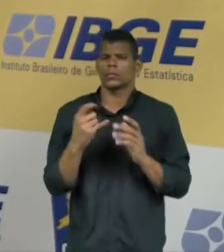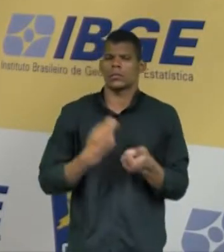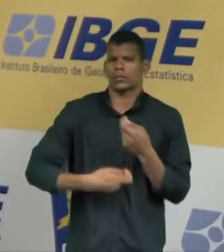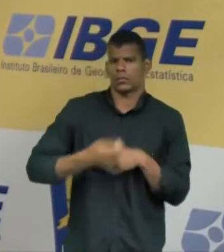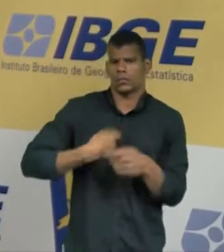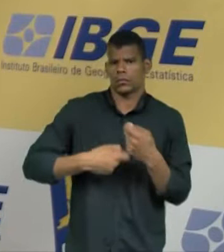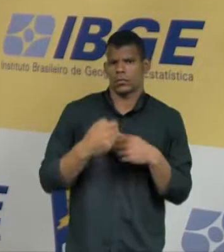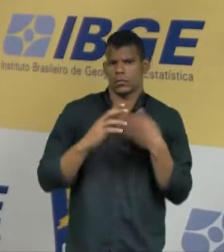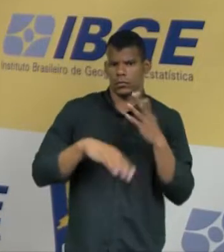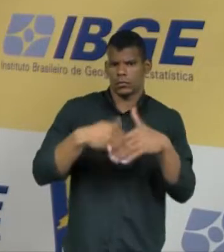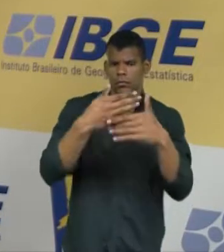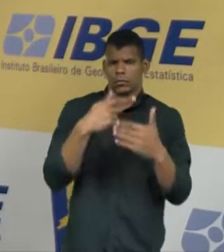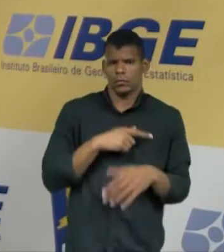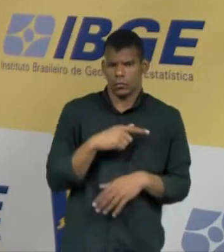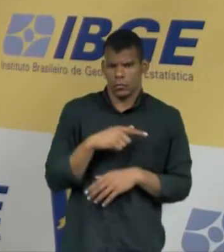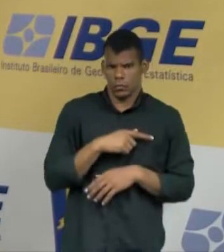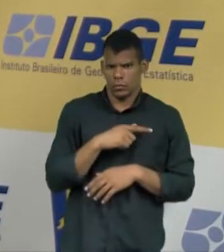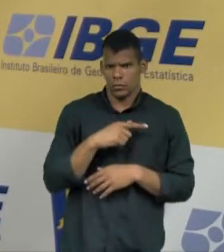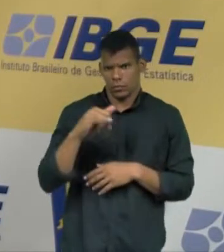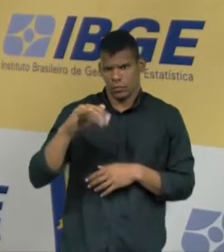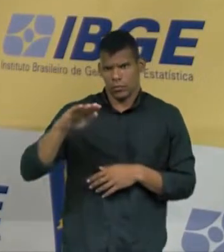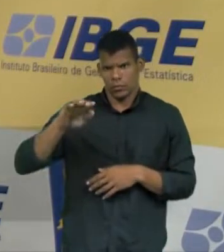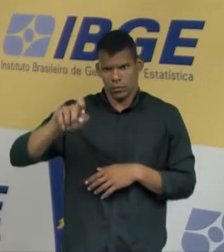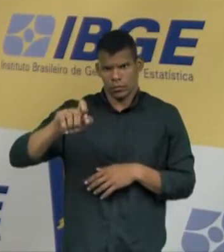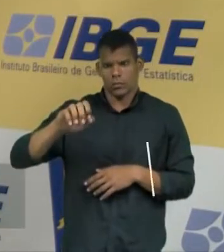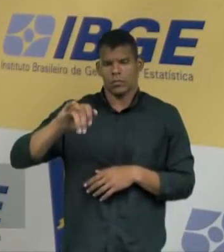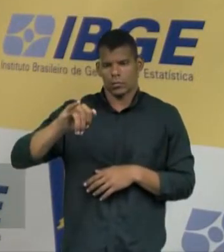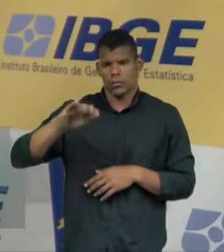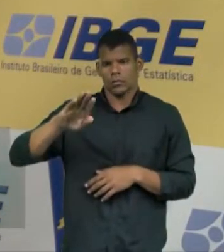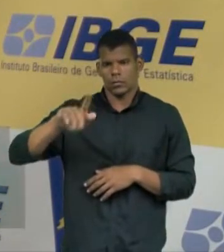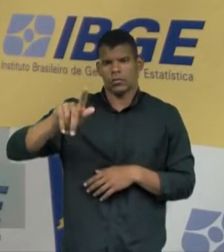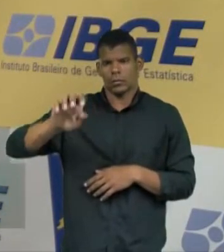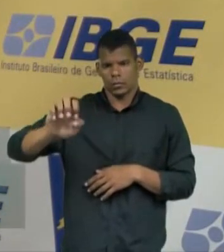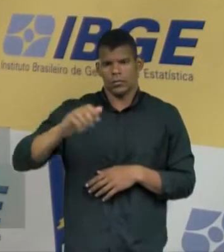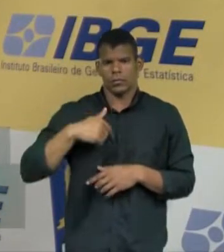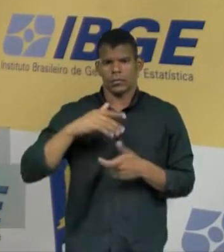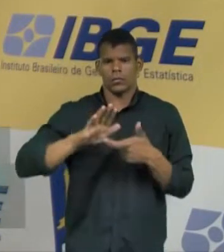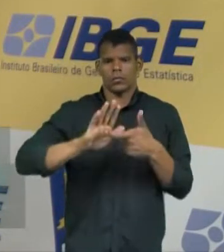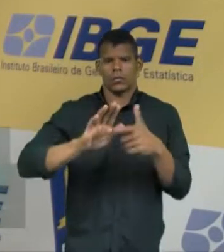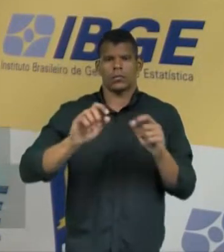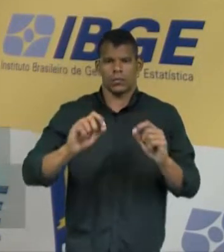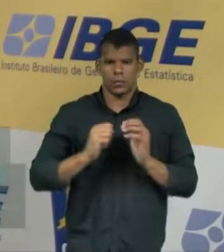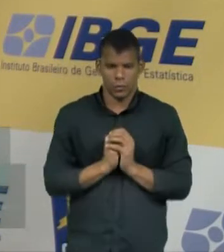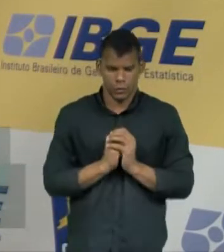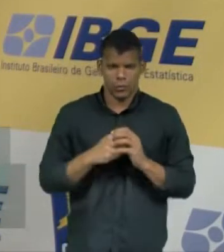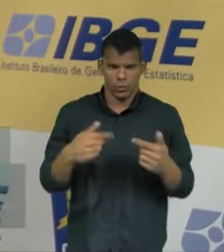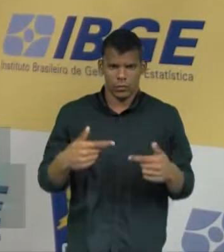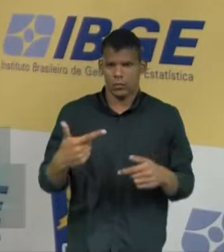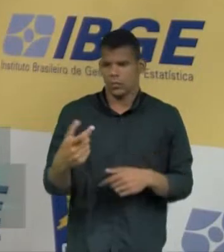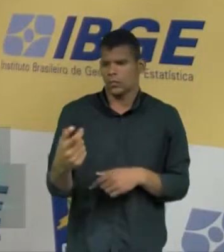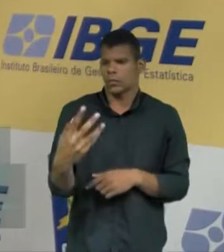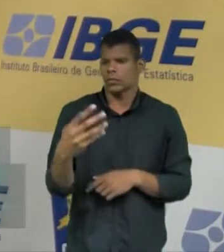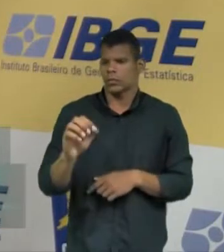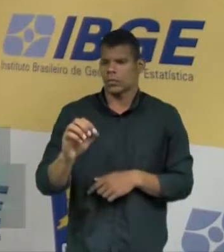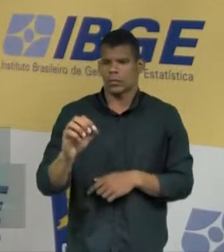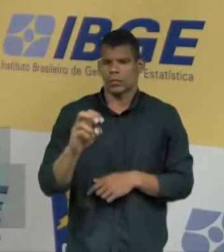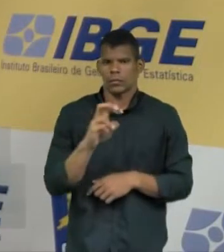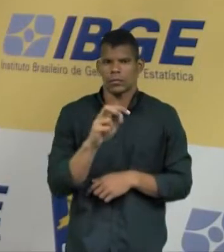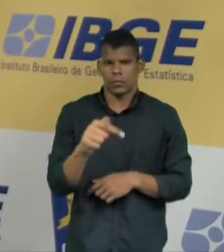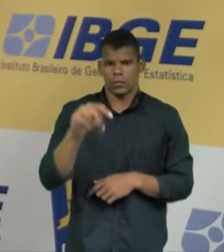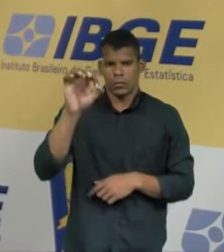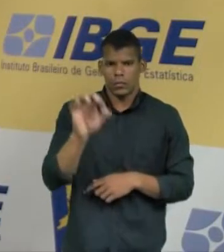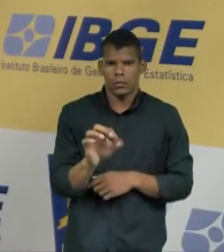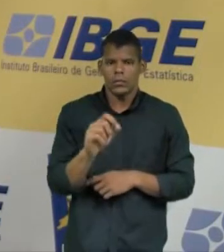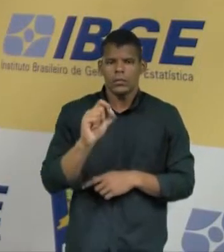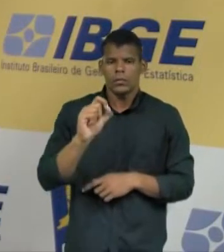com base nos dados do IBGE, mostrou que a força de trabalho no país até 2040 terá 57% de